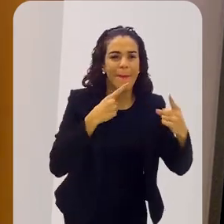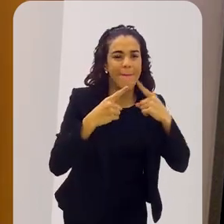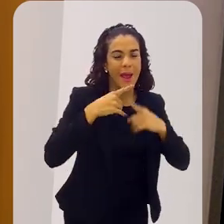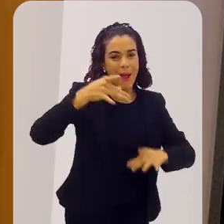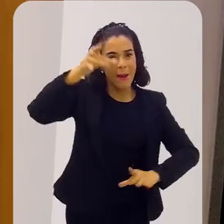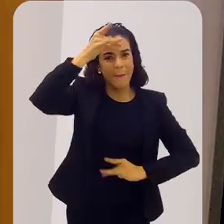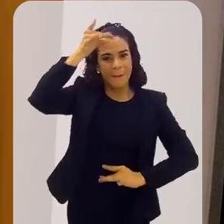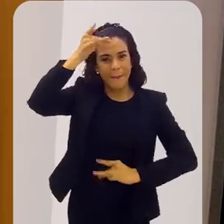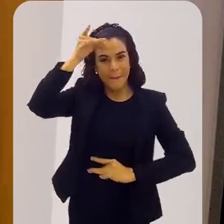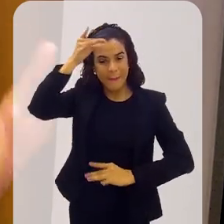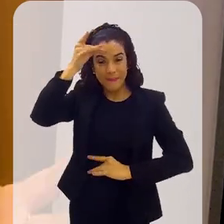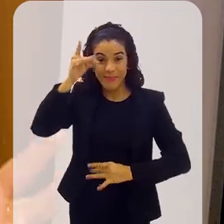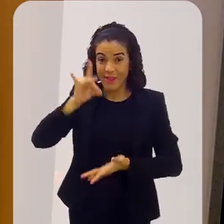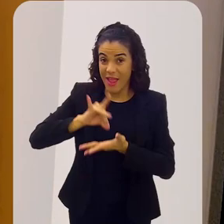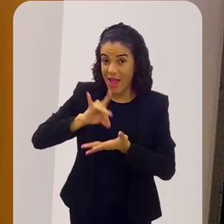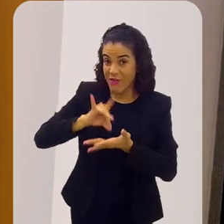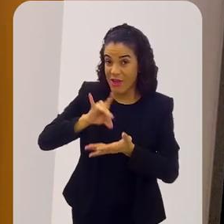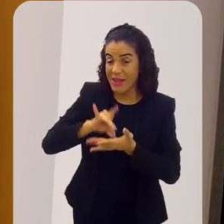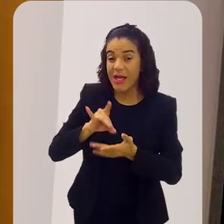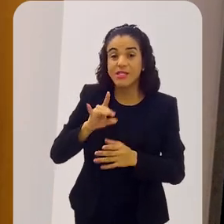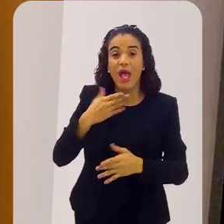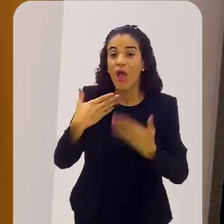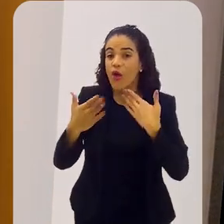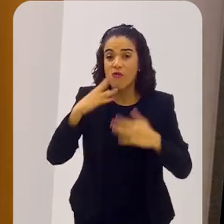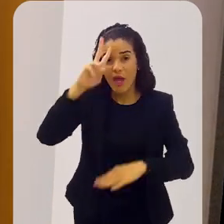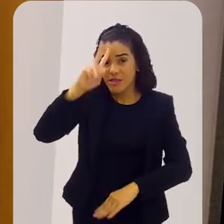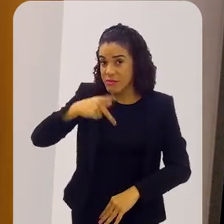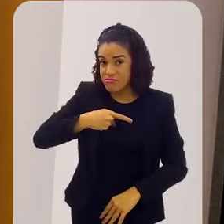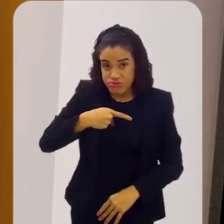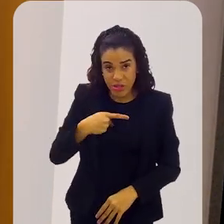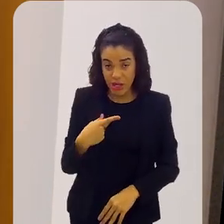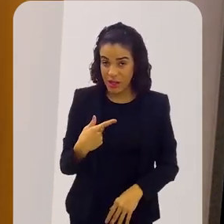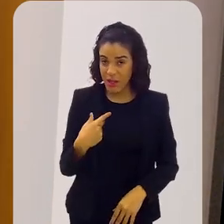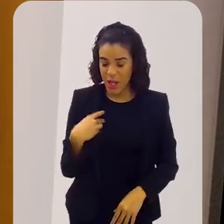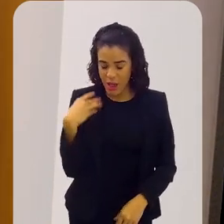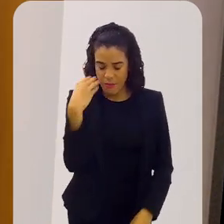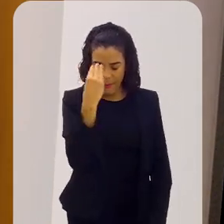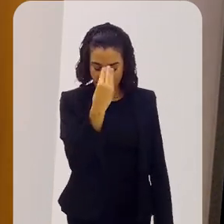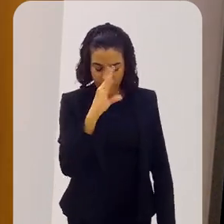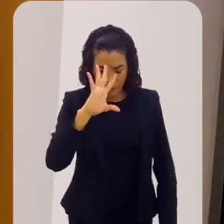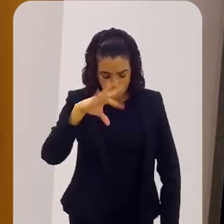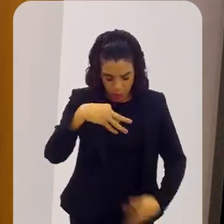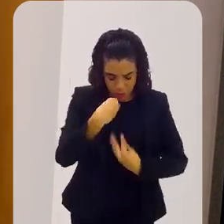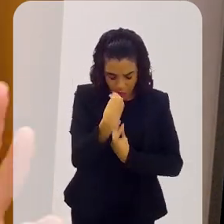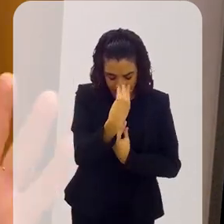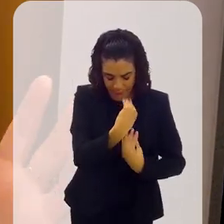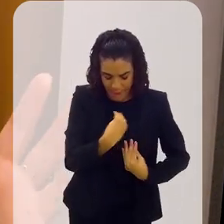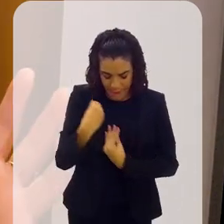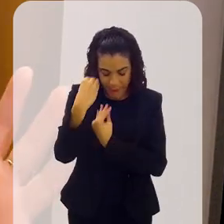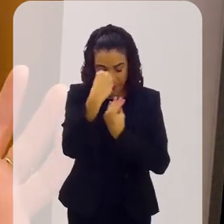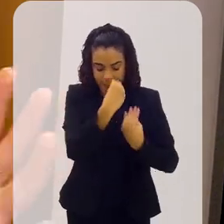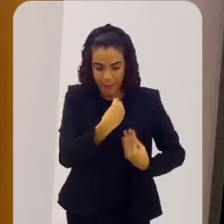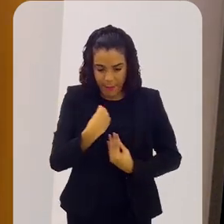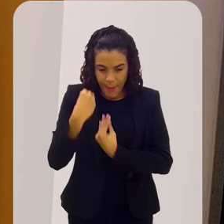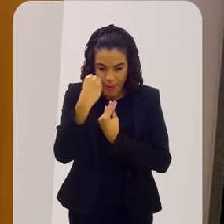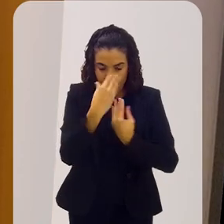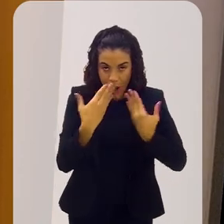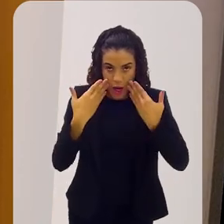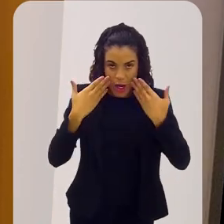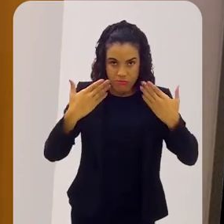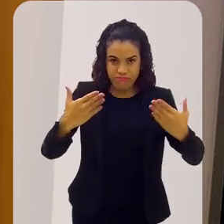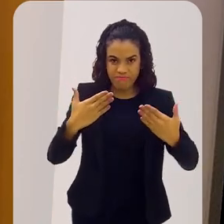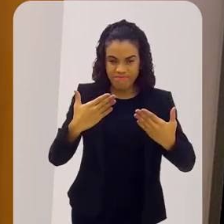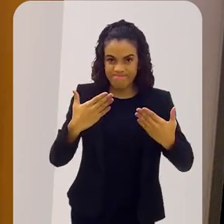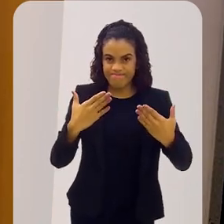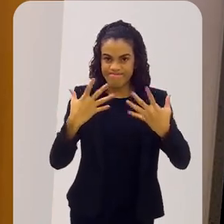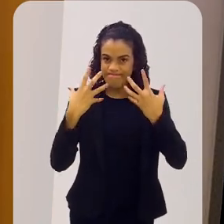os diálogos com os outros personagens, que na verdade são monólogos. É uma exploração íntima da personagem e seu